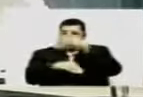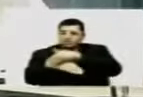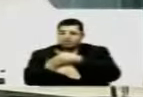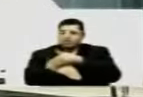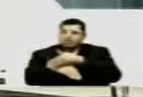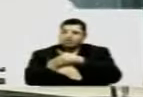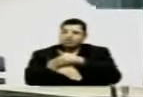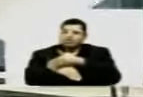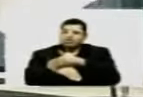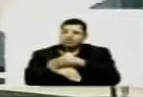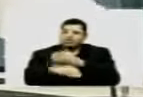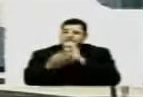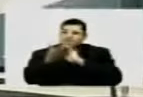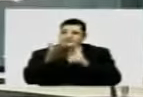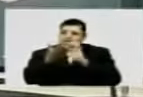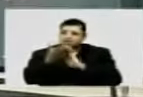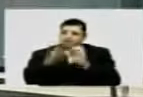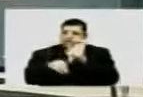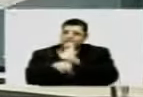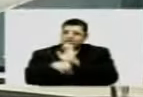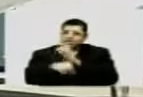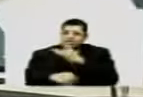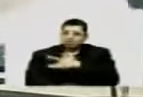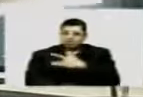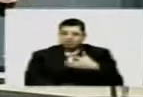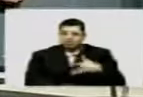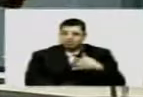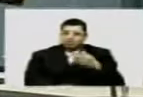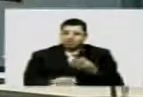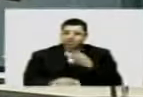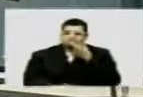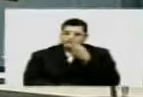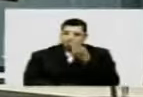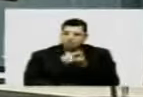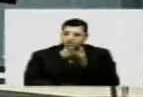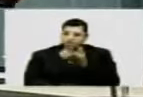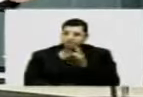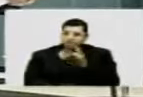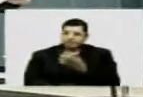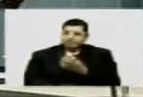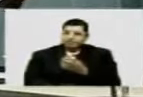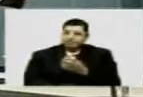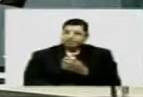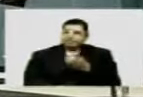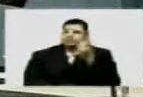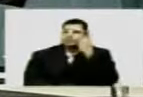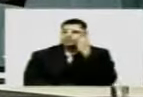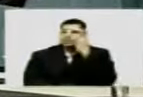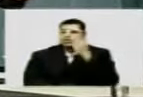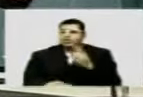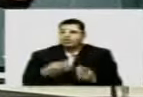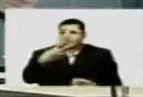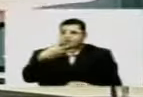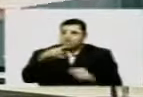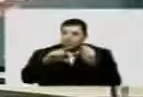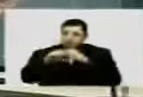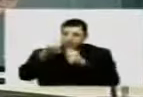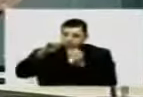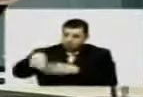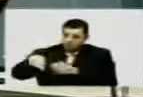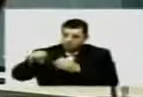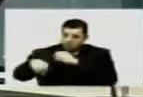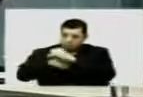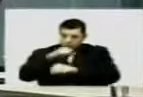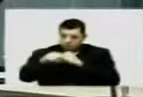reforma, A Secretaria de Estado da Saúde comunicou, em expediente do dia 4 de setembro de